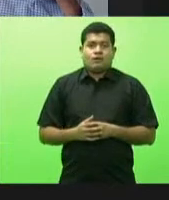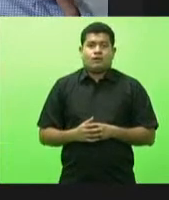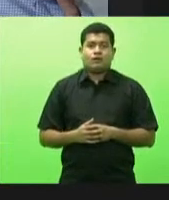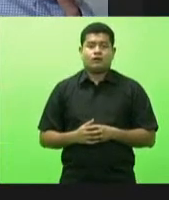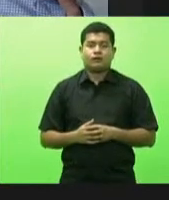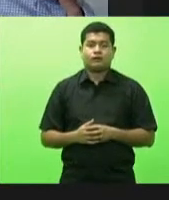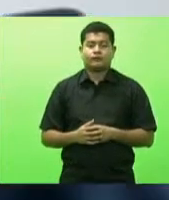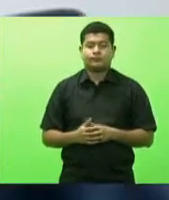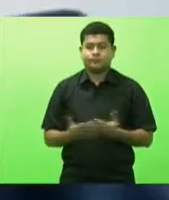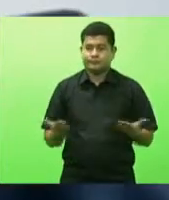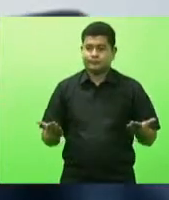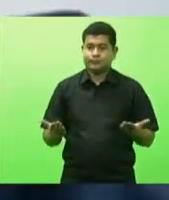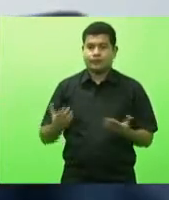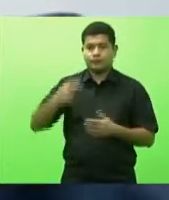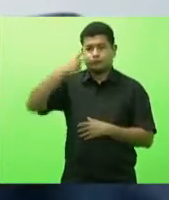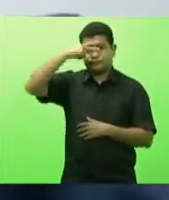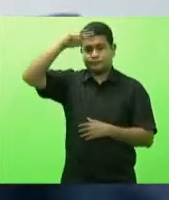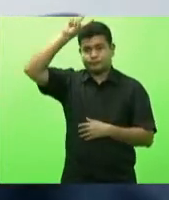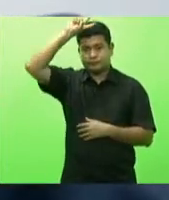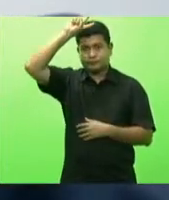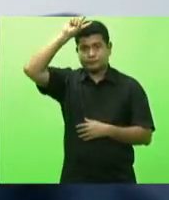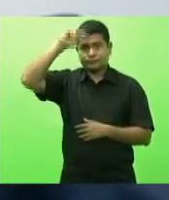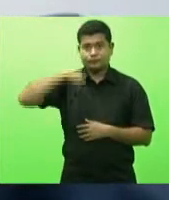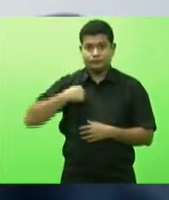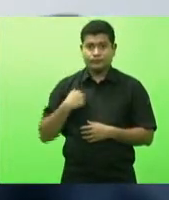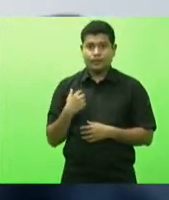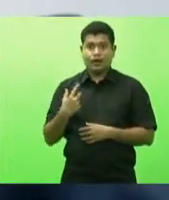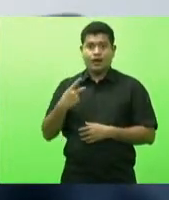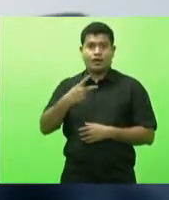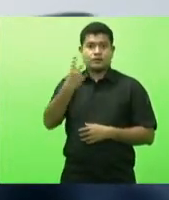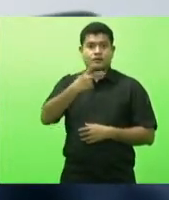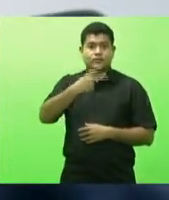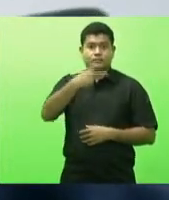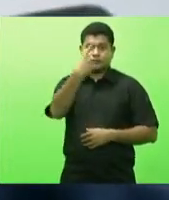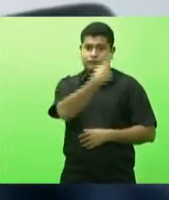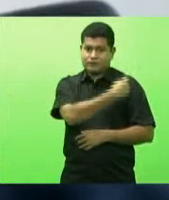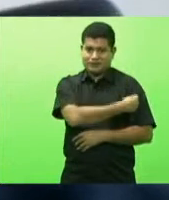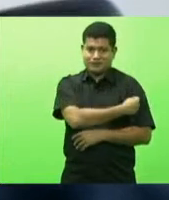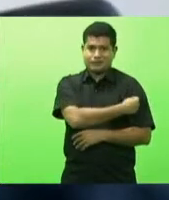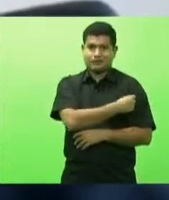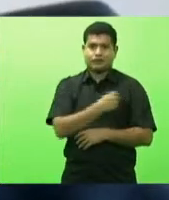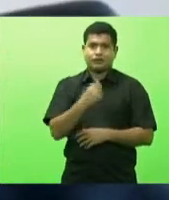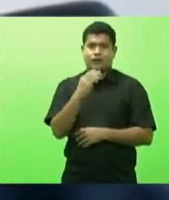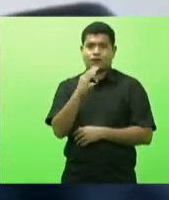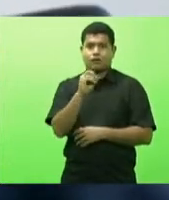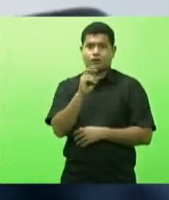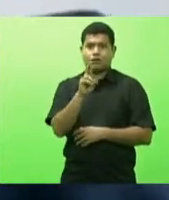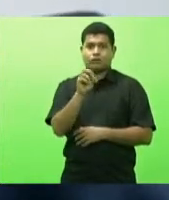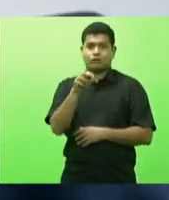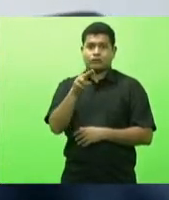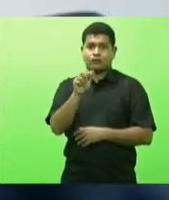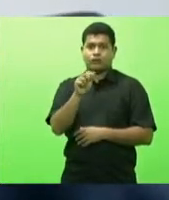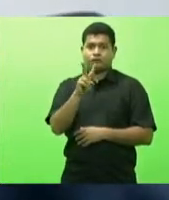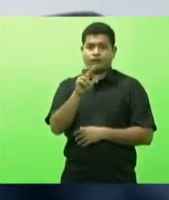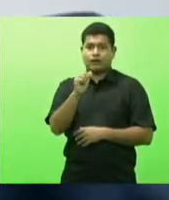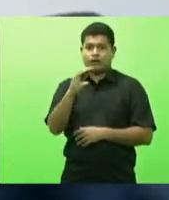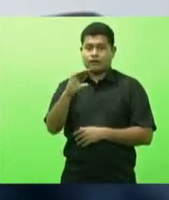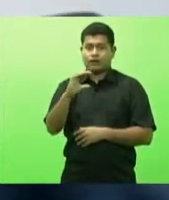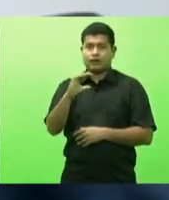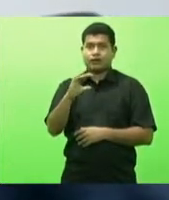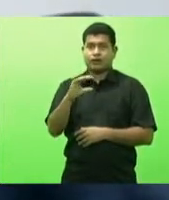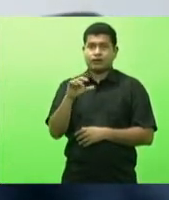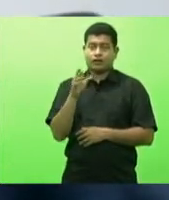preso as doses as segundas doses da coronavírus da coronavac na verdade elas ficam a nível